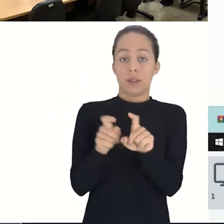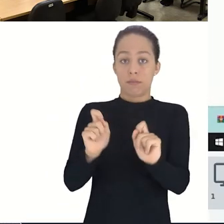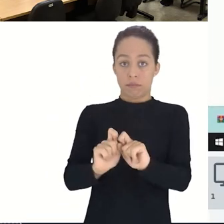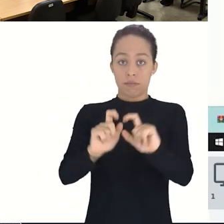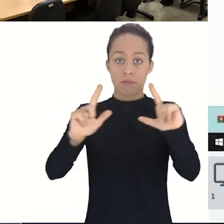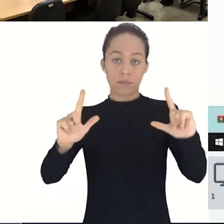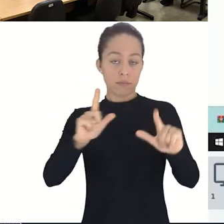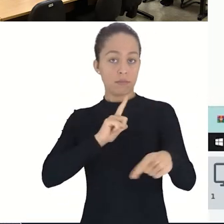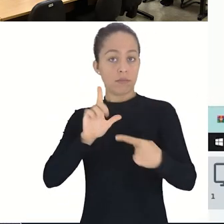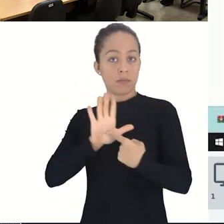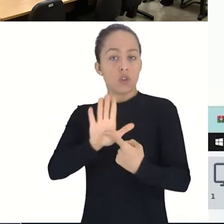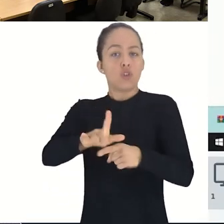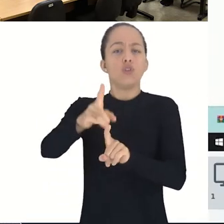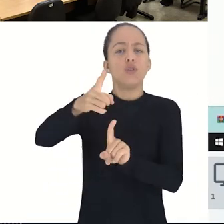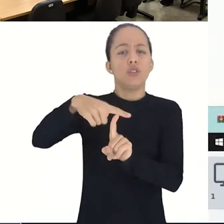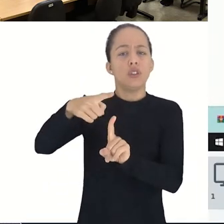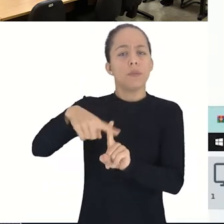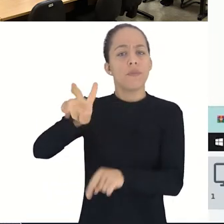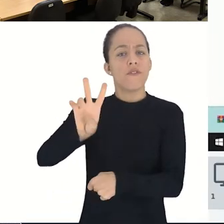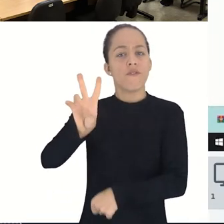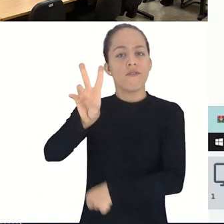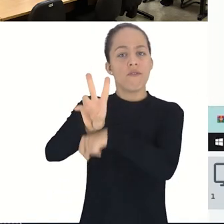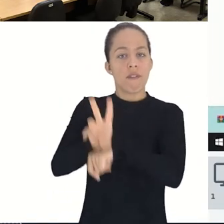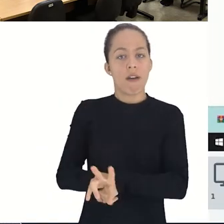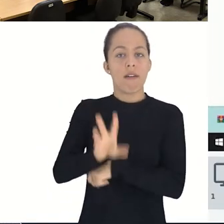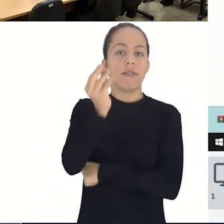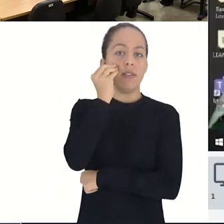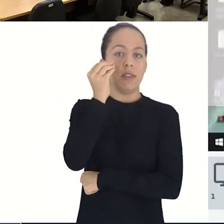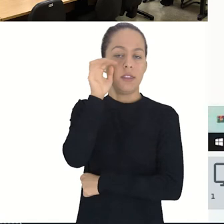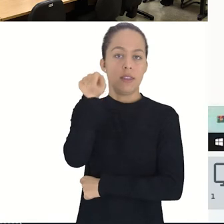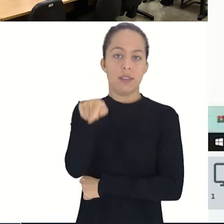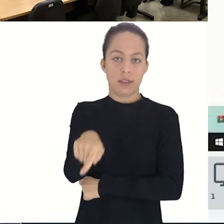a modalidade de concorrência na qual o candidato está concorrendo.